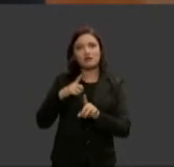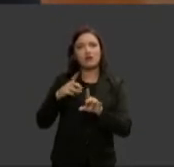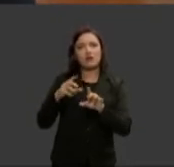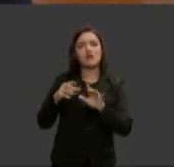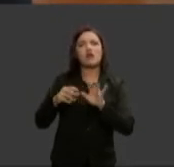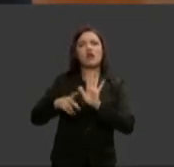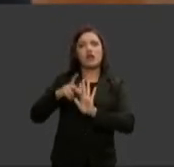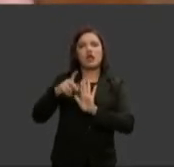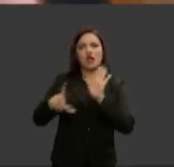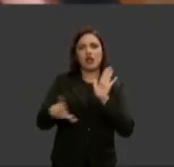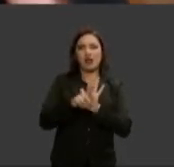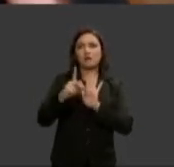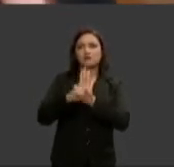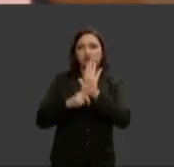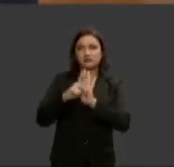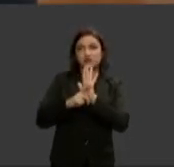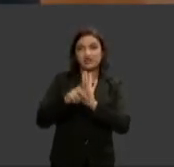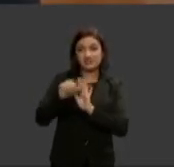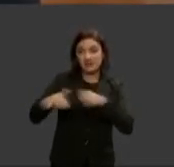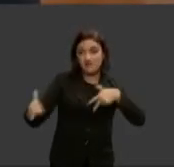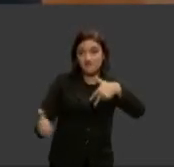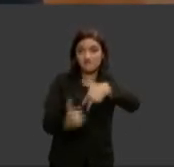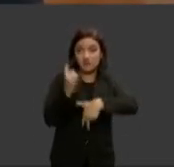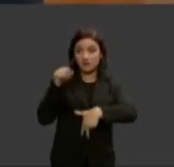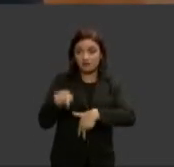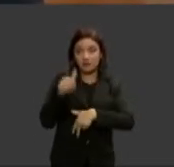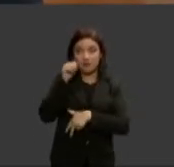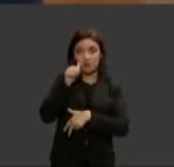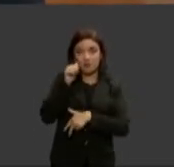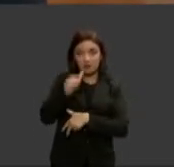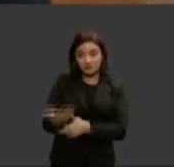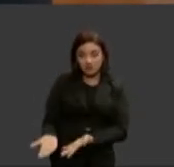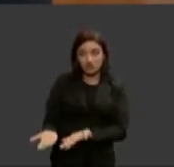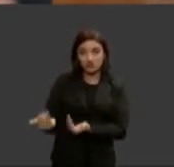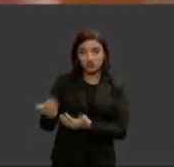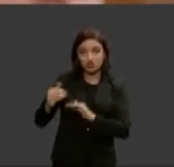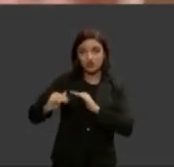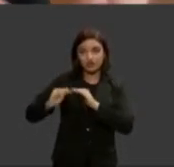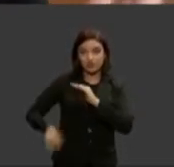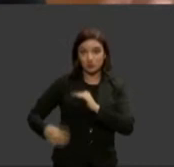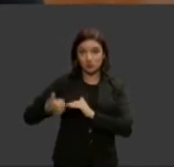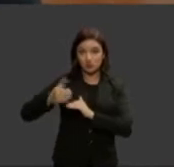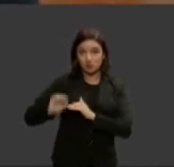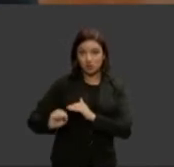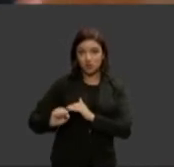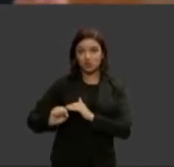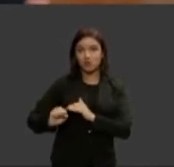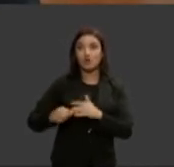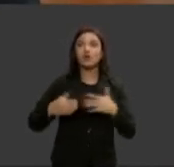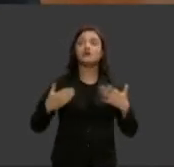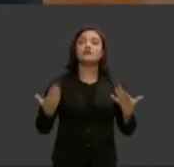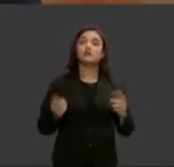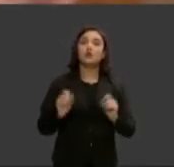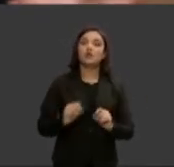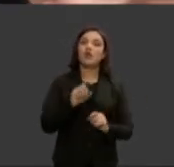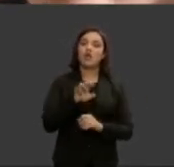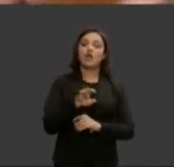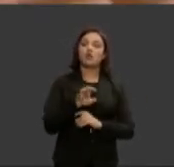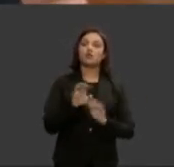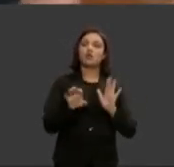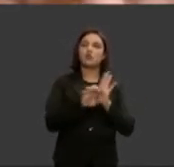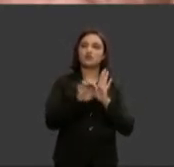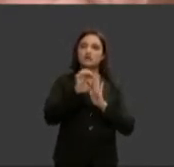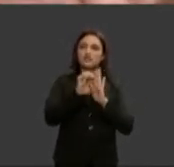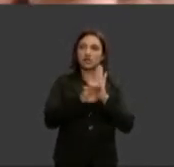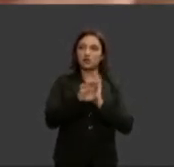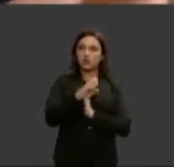caso da vítima ser uma menina deveria ser toda a competência deveria ser do ECA Estatuto da Criança e do Adolescente e a